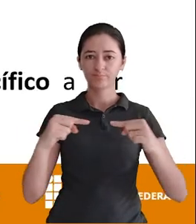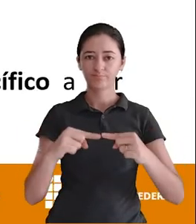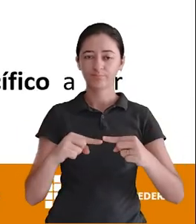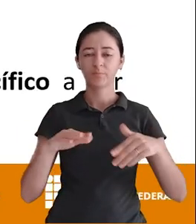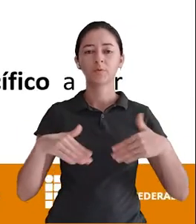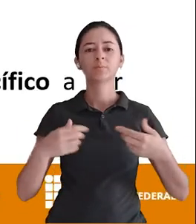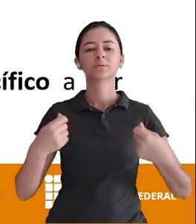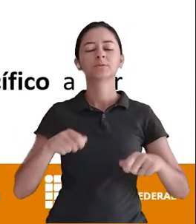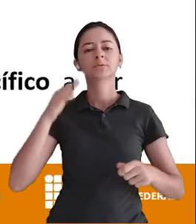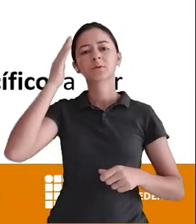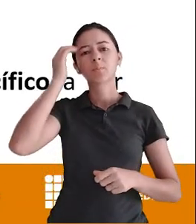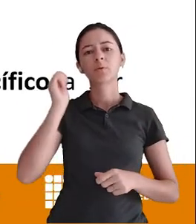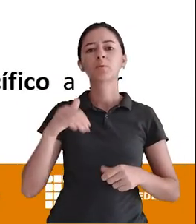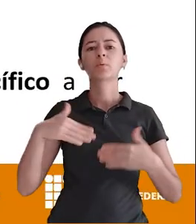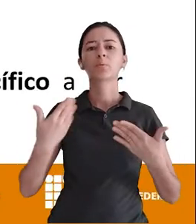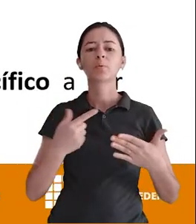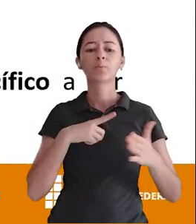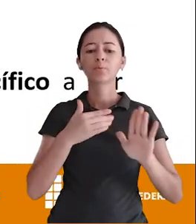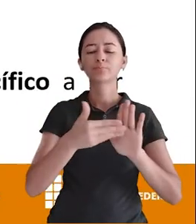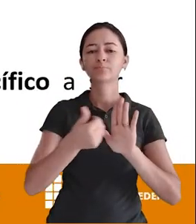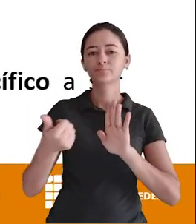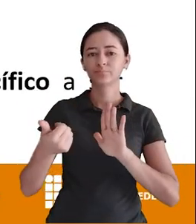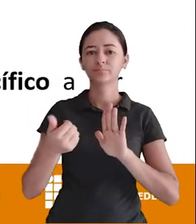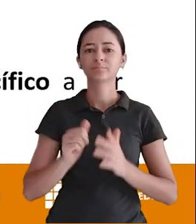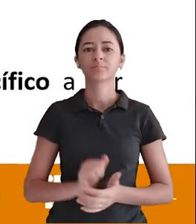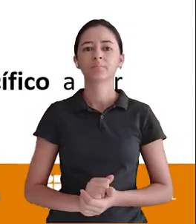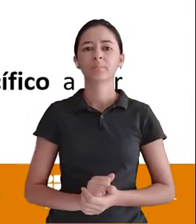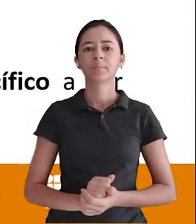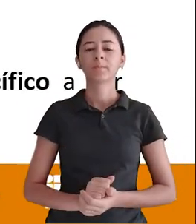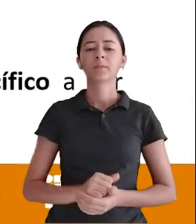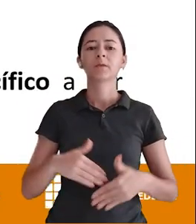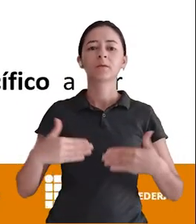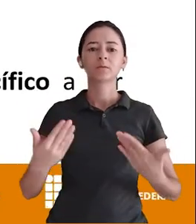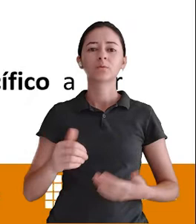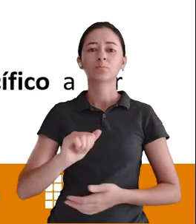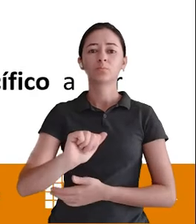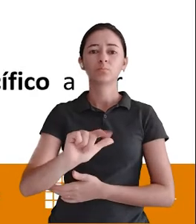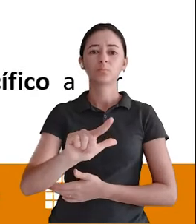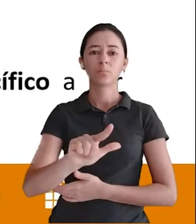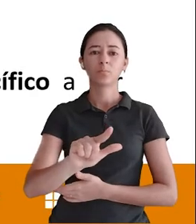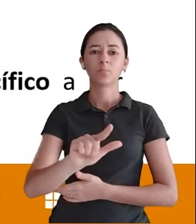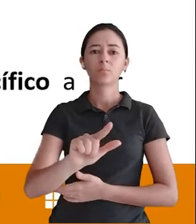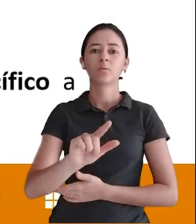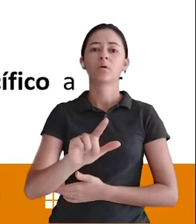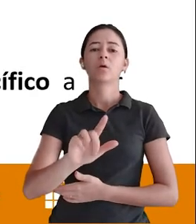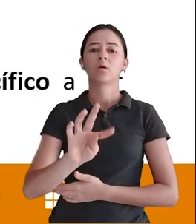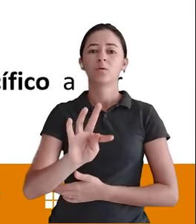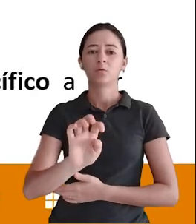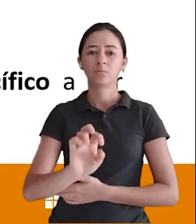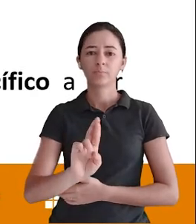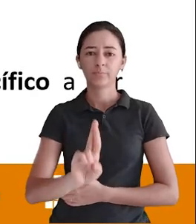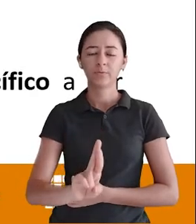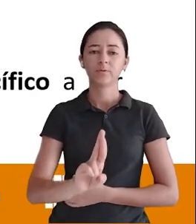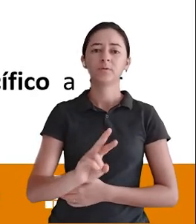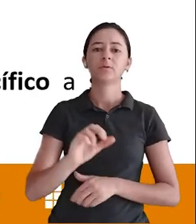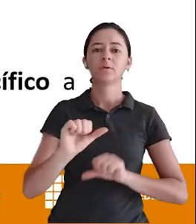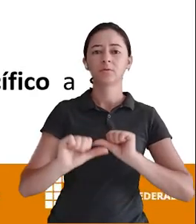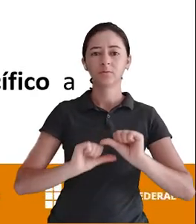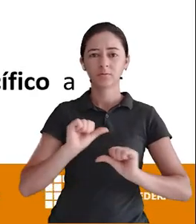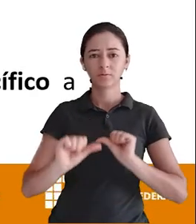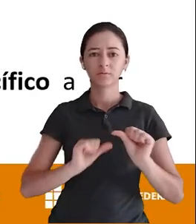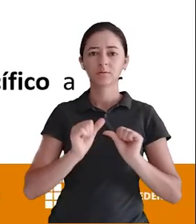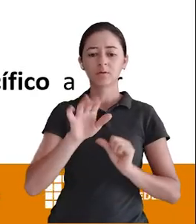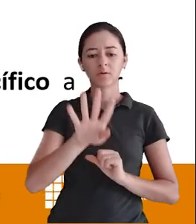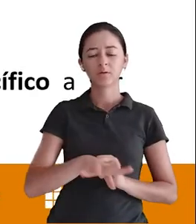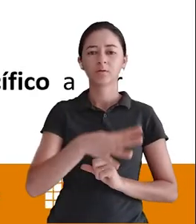alter table Ok? Então usando o alter table O comando alter é possível Realizar alterações na estrutura de uma